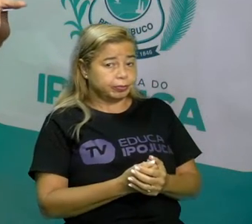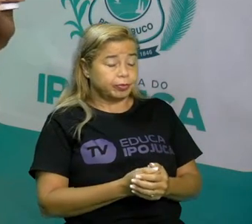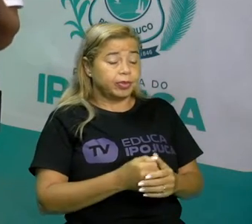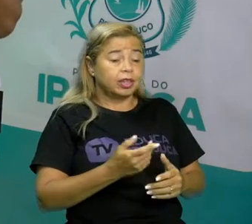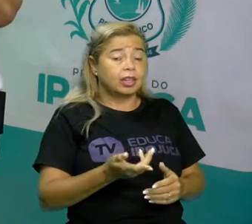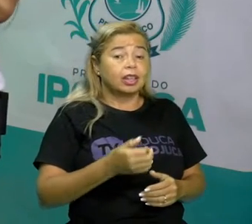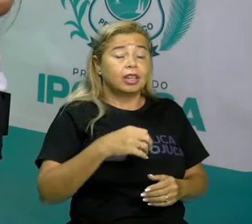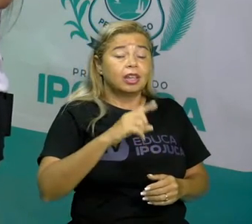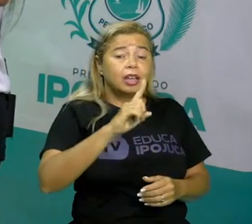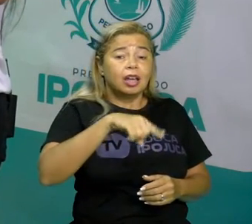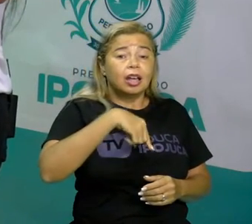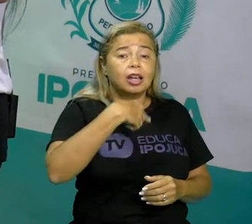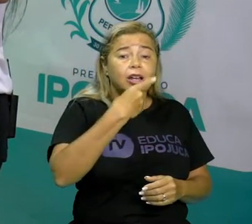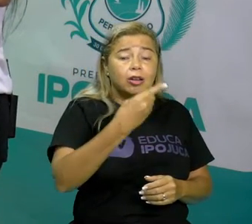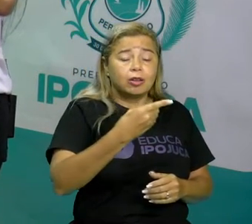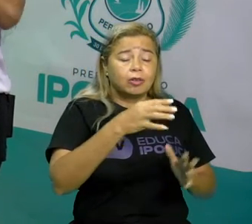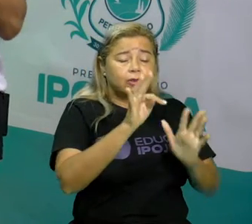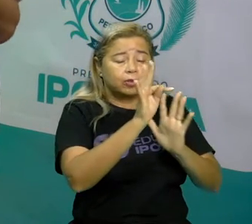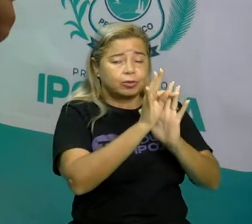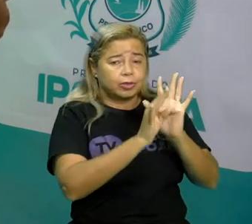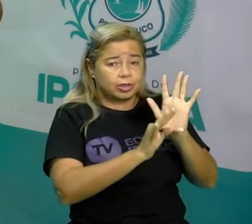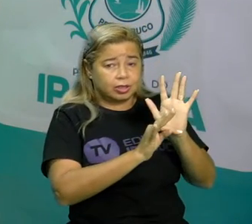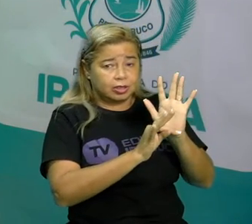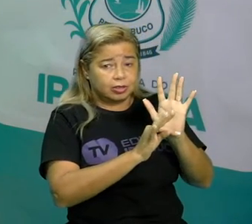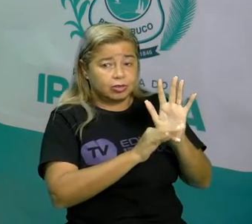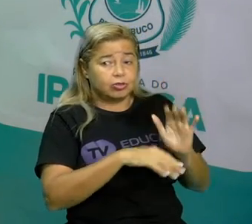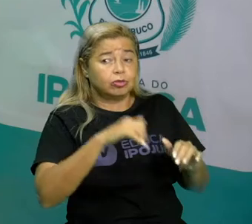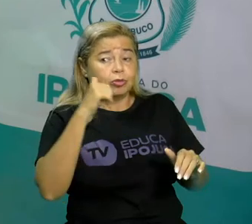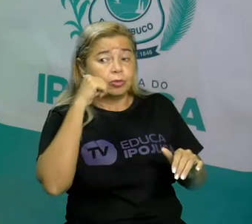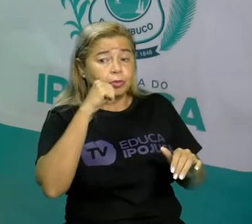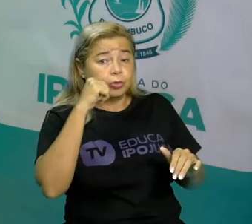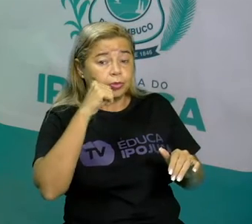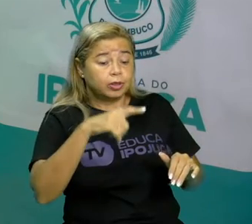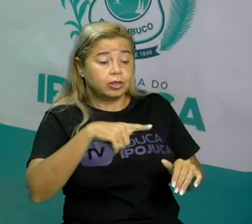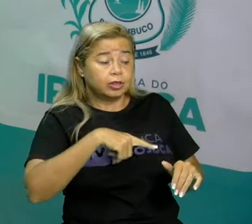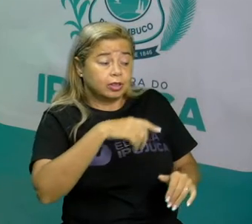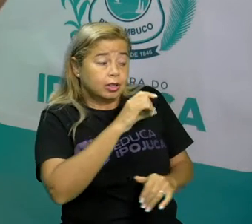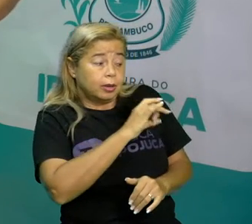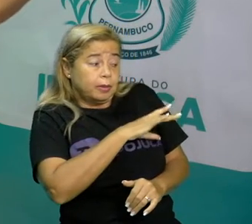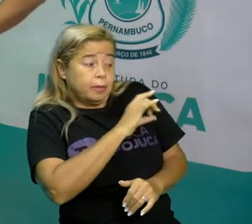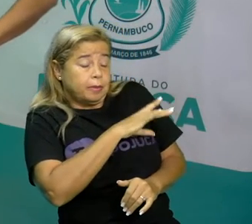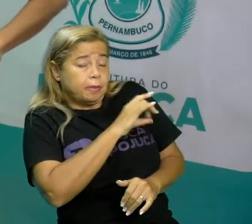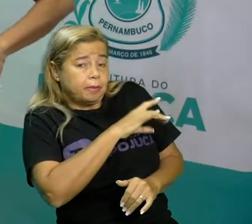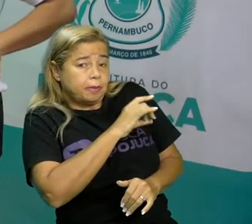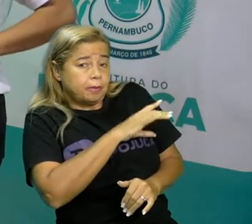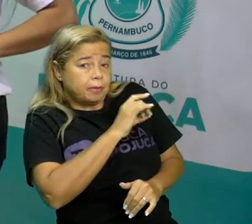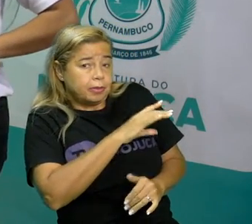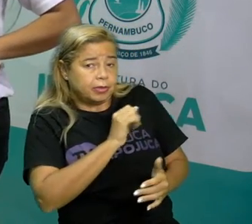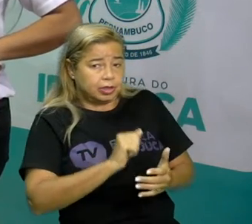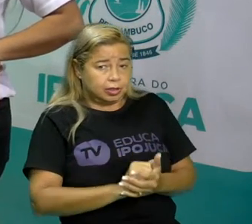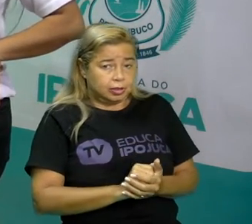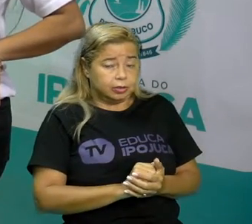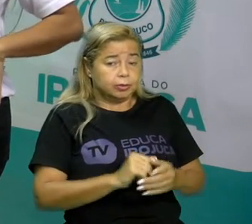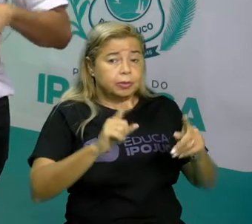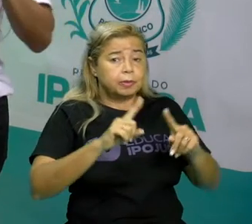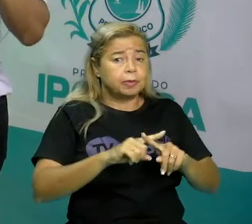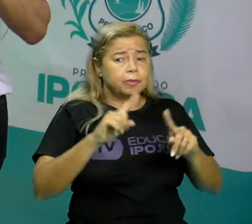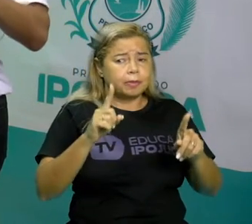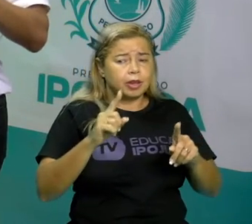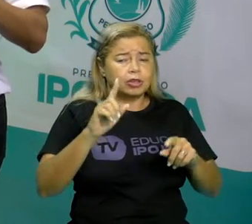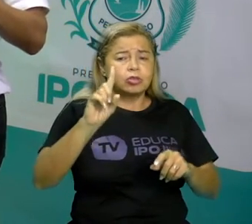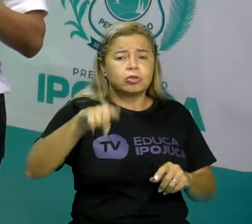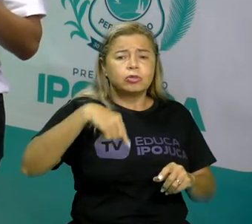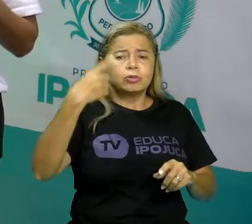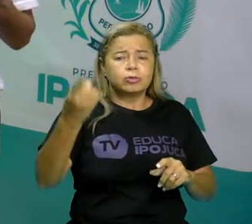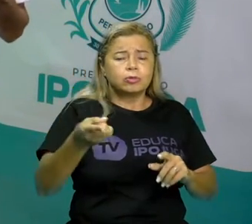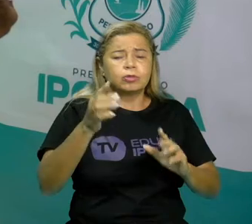o medo da primeira história era um medo de uma coisa que ela imaginava. Já o medo da segunda história, que